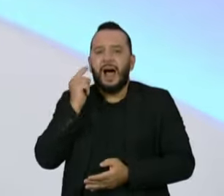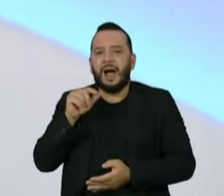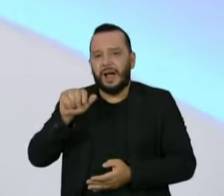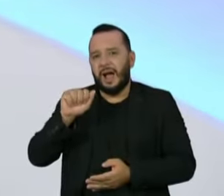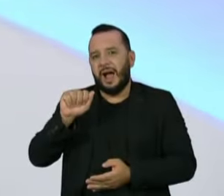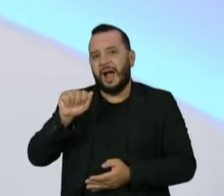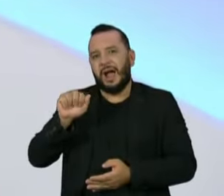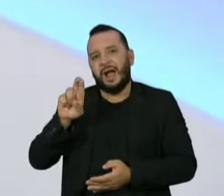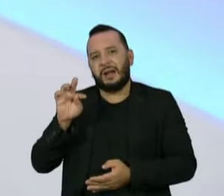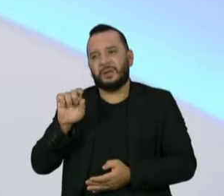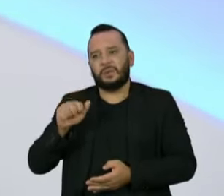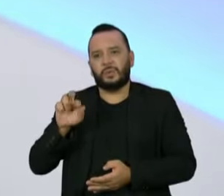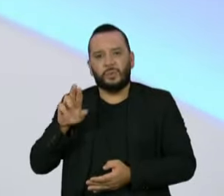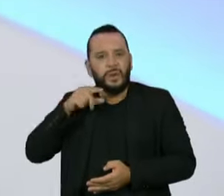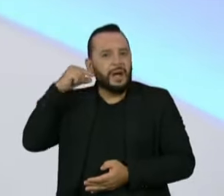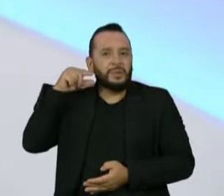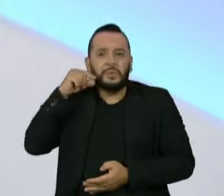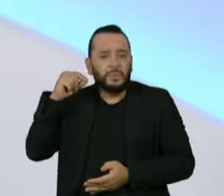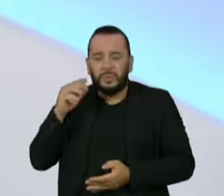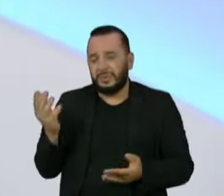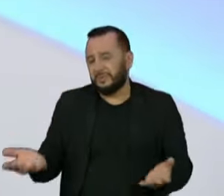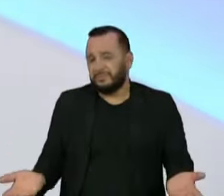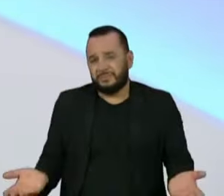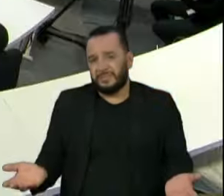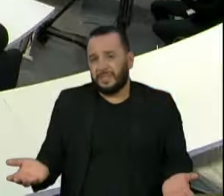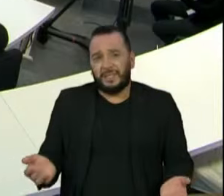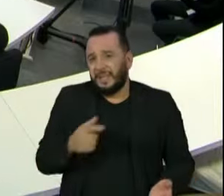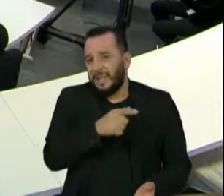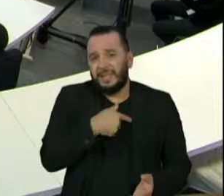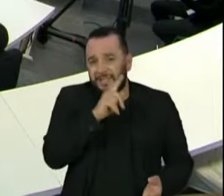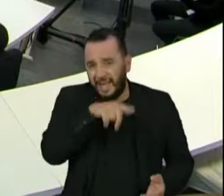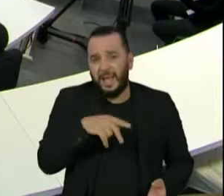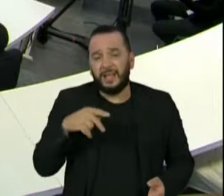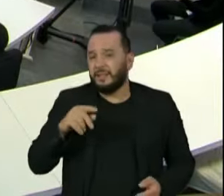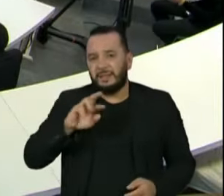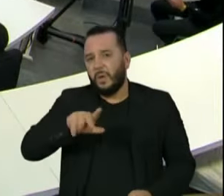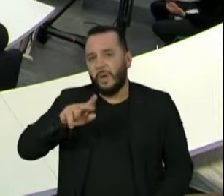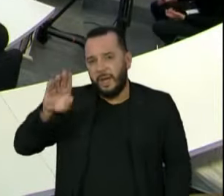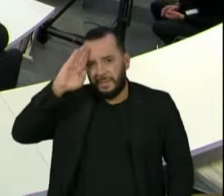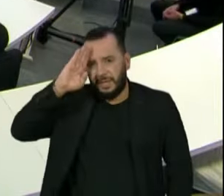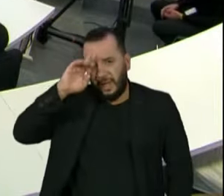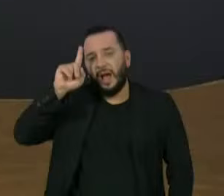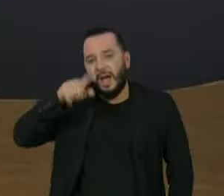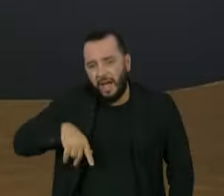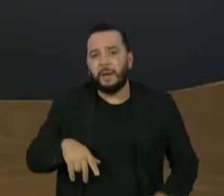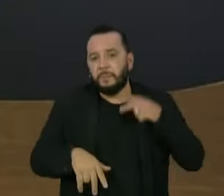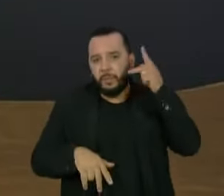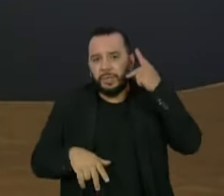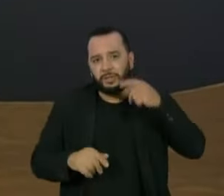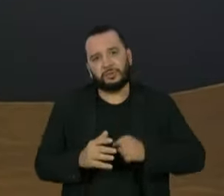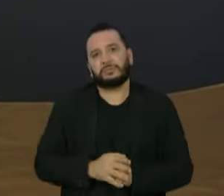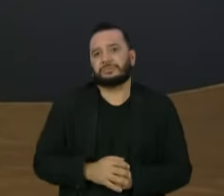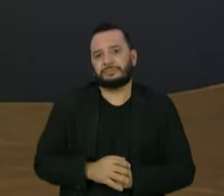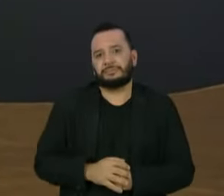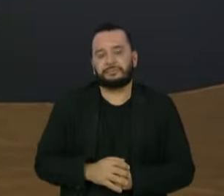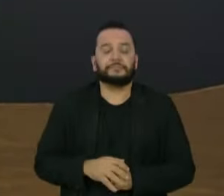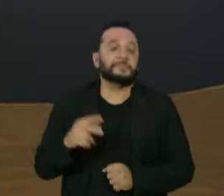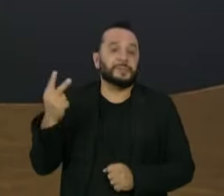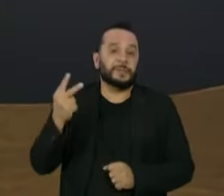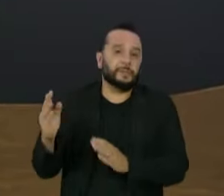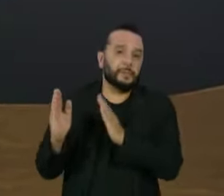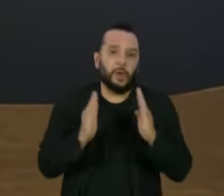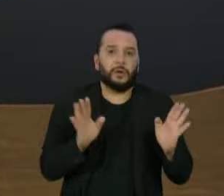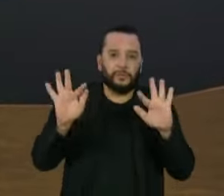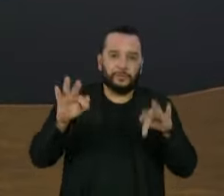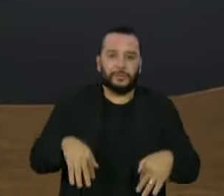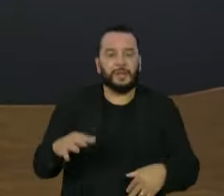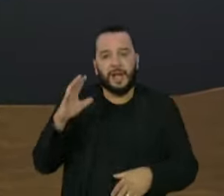não protege esse cidadão. Certo. Com isso, então, a gente encerra o nosso segundo bloco do Roda Viva. Vai para